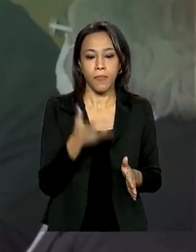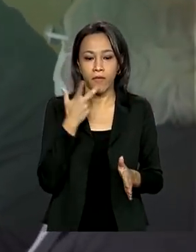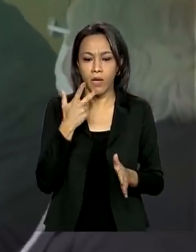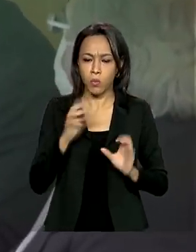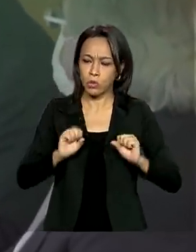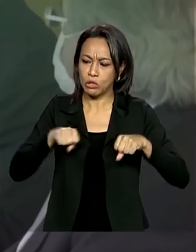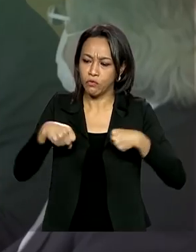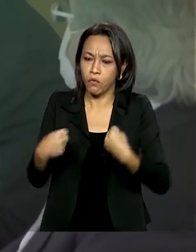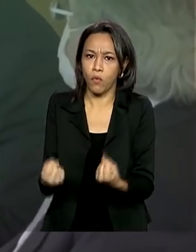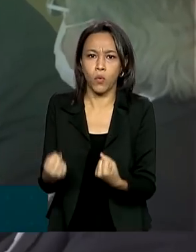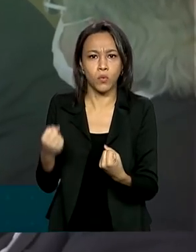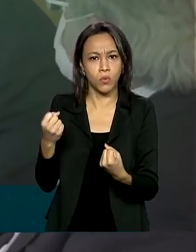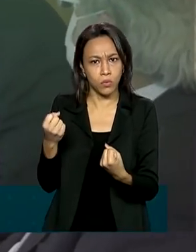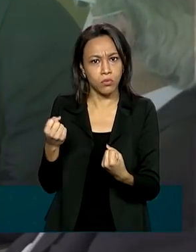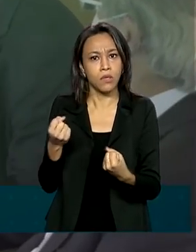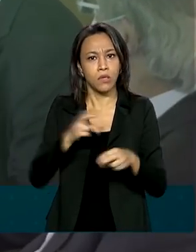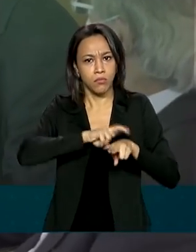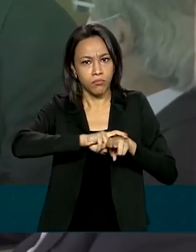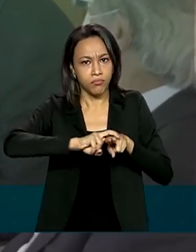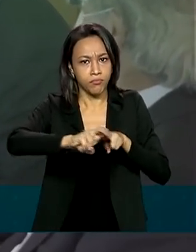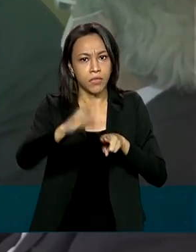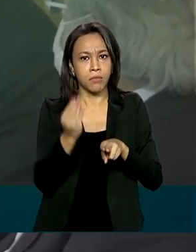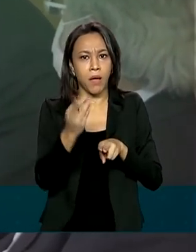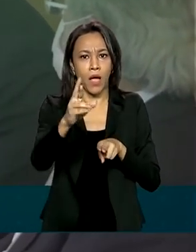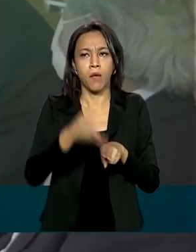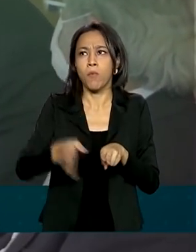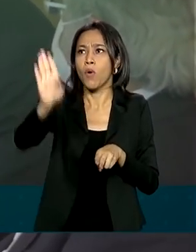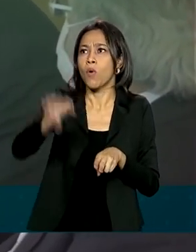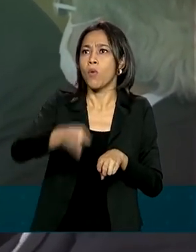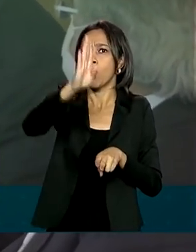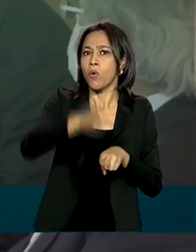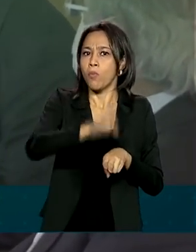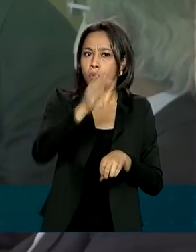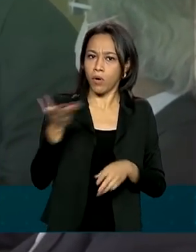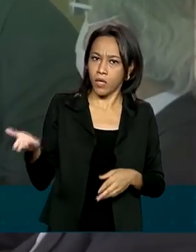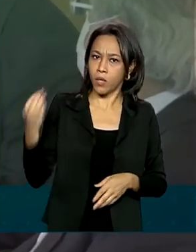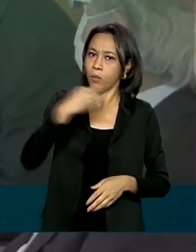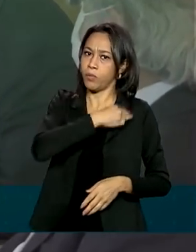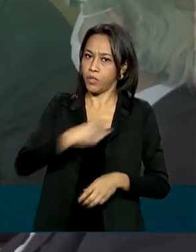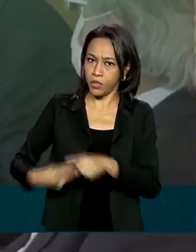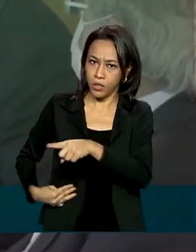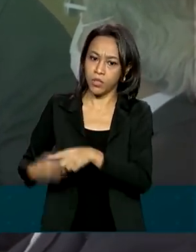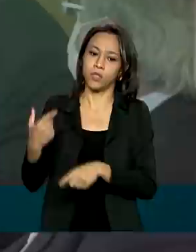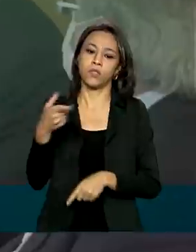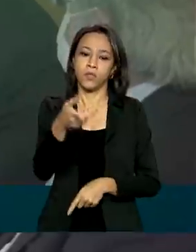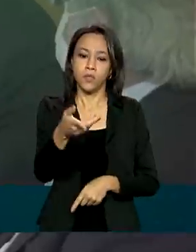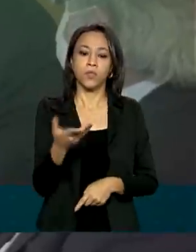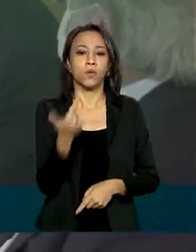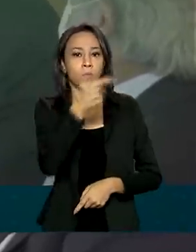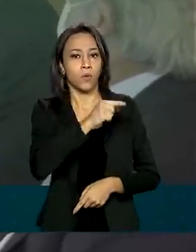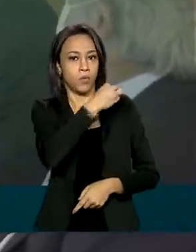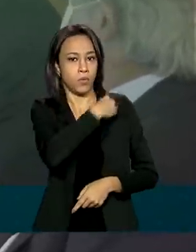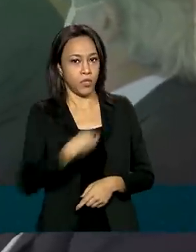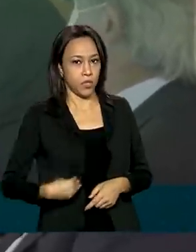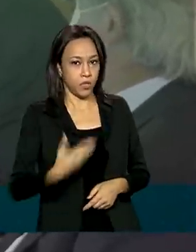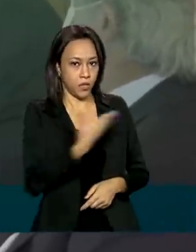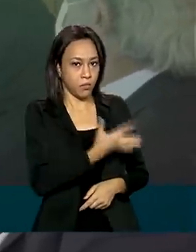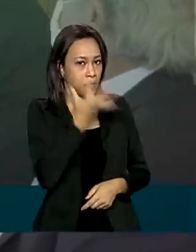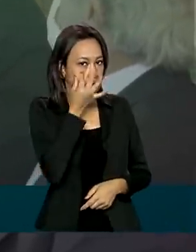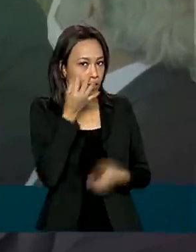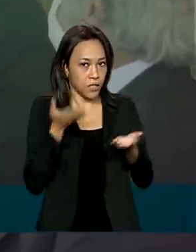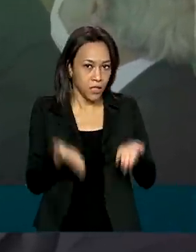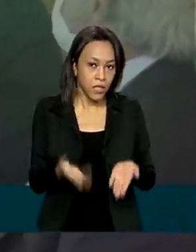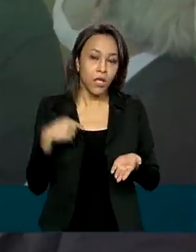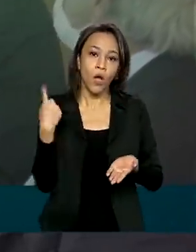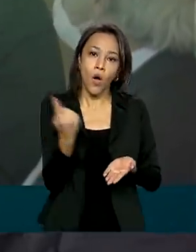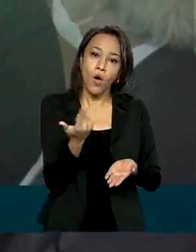esforço muito grande nas ferrovias, estou aqui com ministro Tarcísio, com o Paulo Guedes, nós estamos também agora dando uma dinâmica, nova